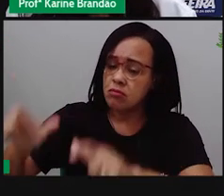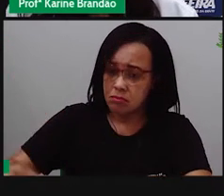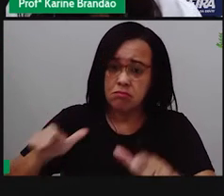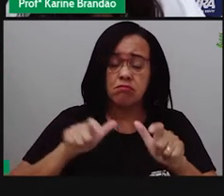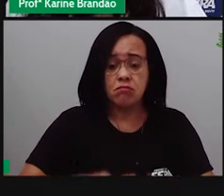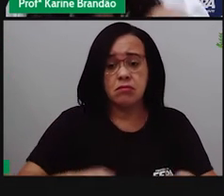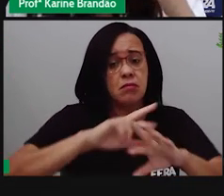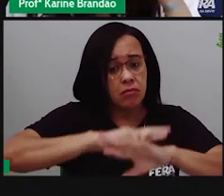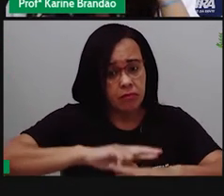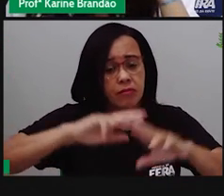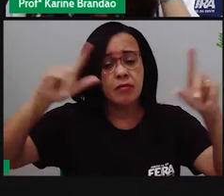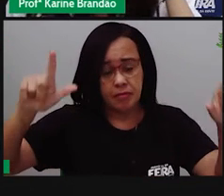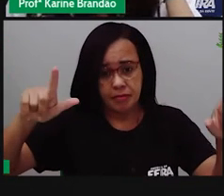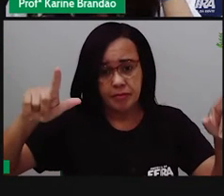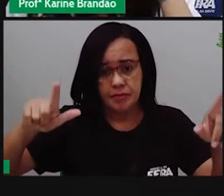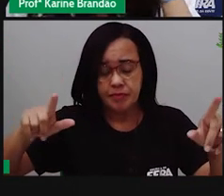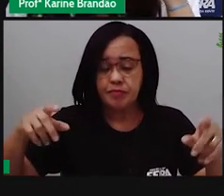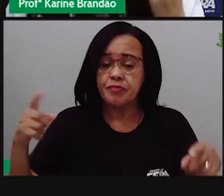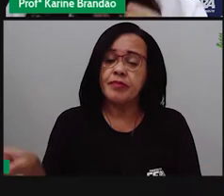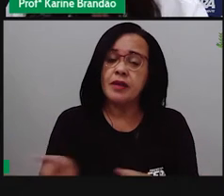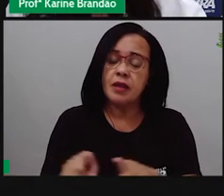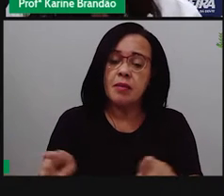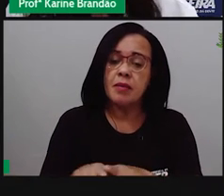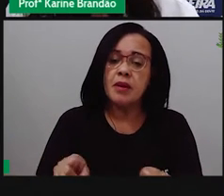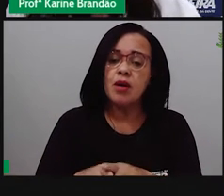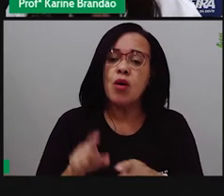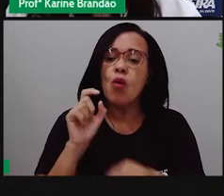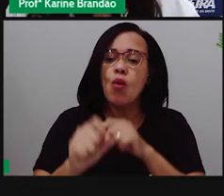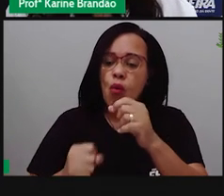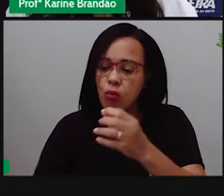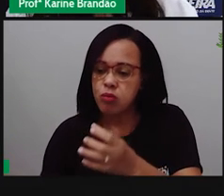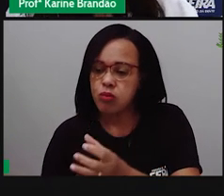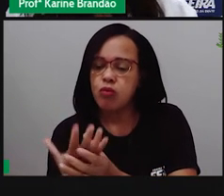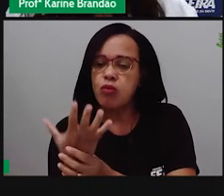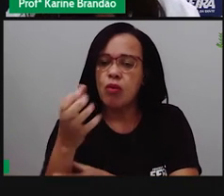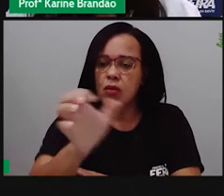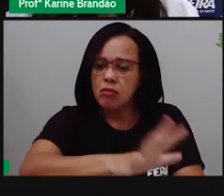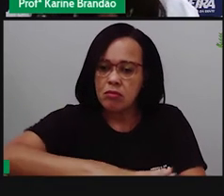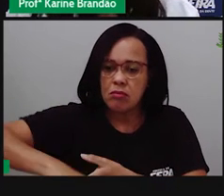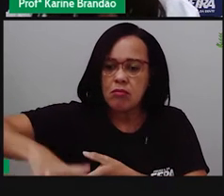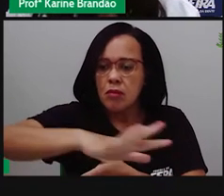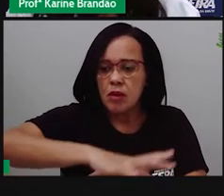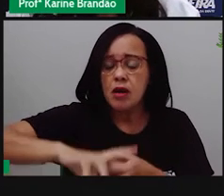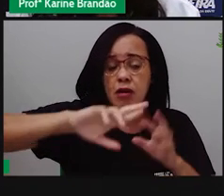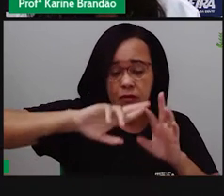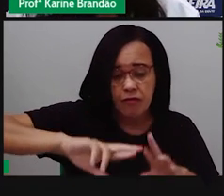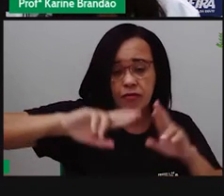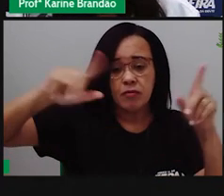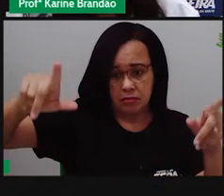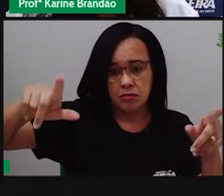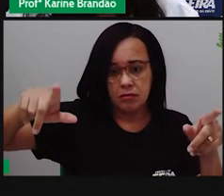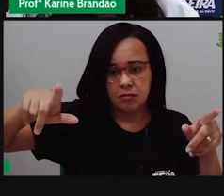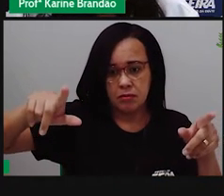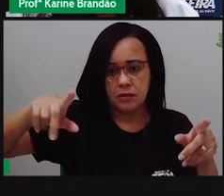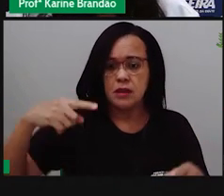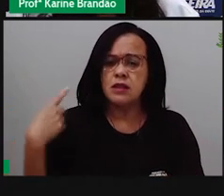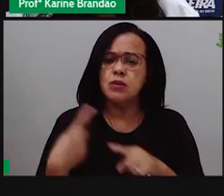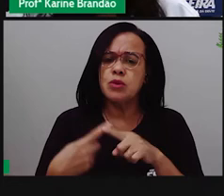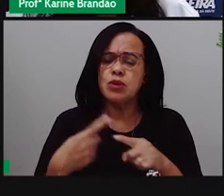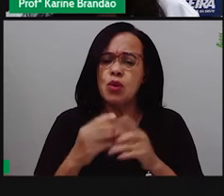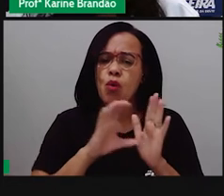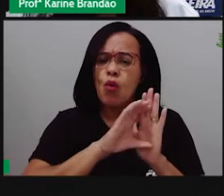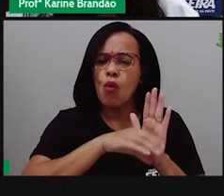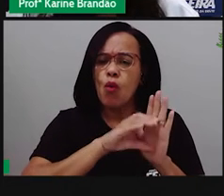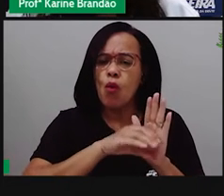diferentes. E aí, então, essa variabilidade, essa diversidade biológica, ela traz um conceito mais atual